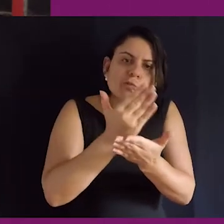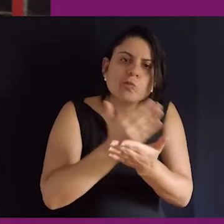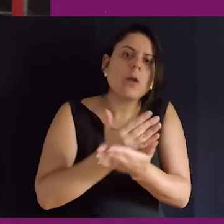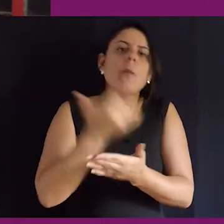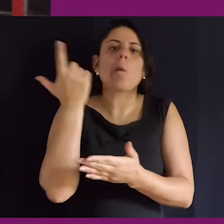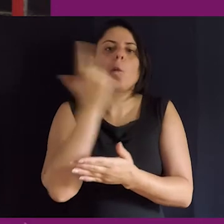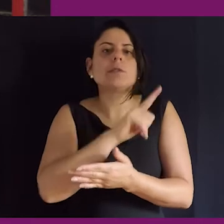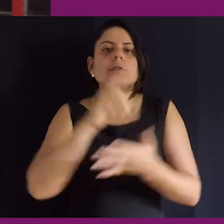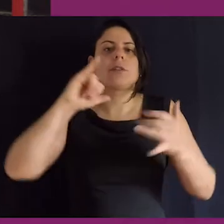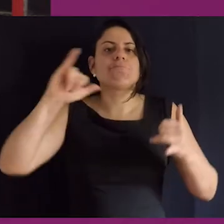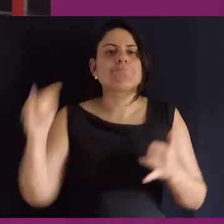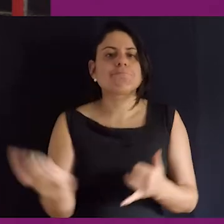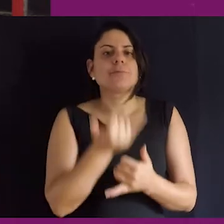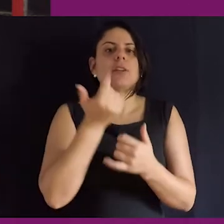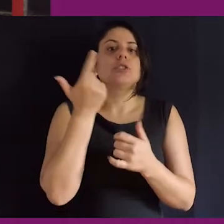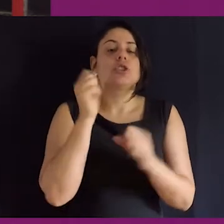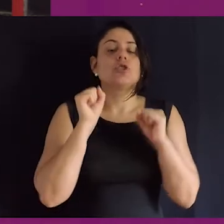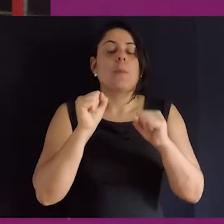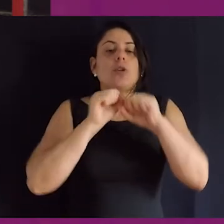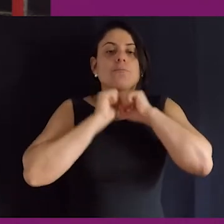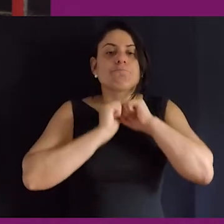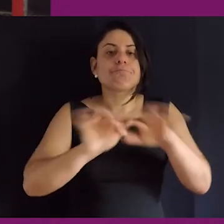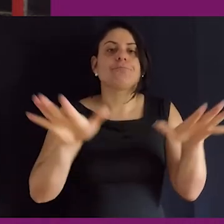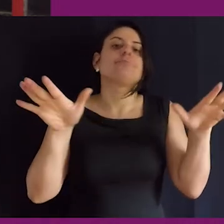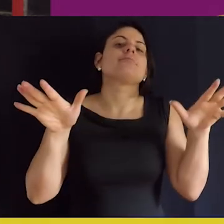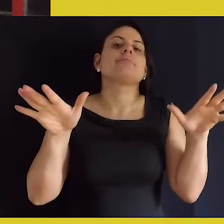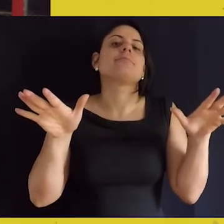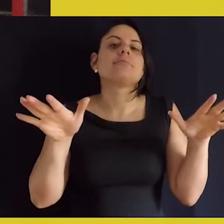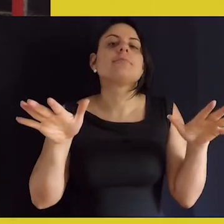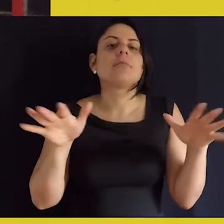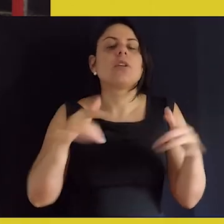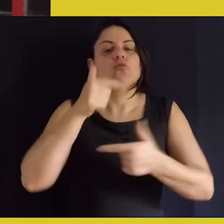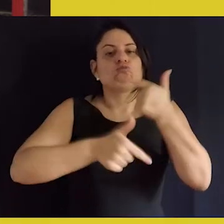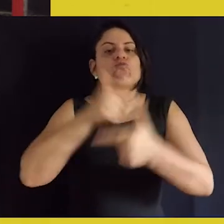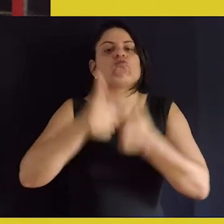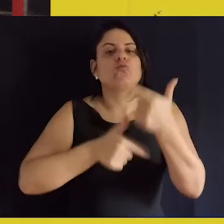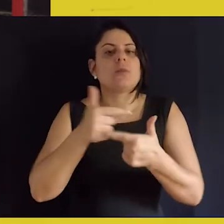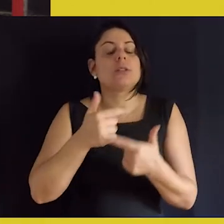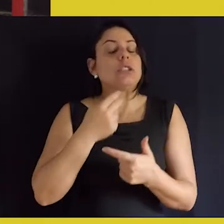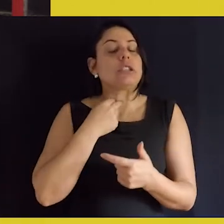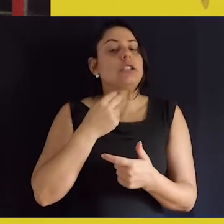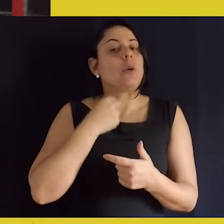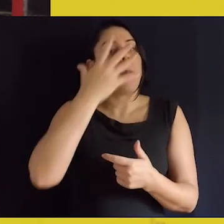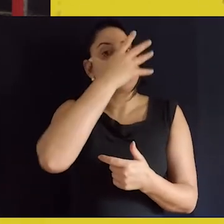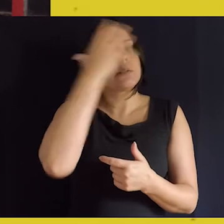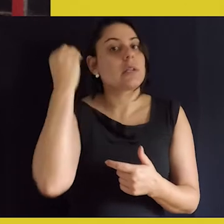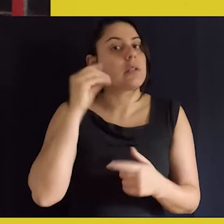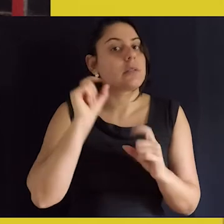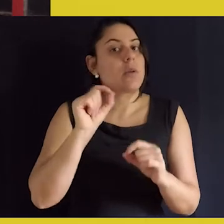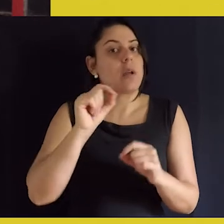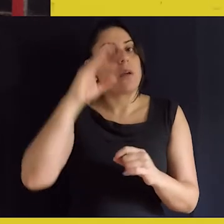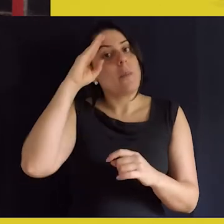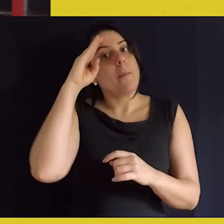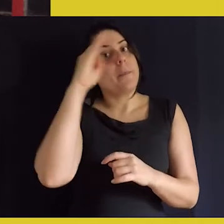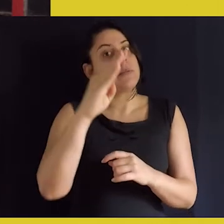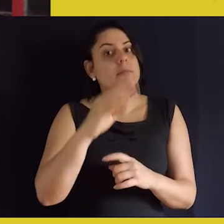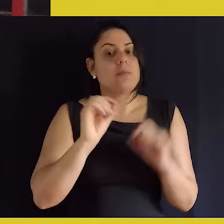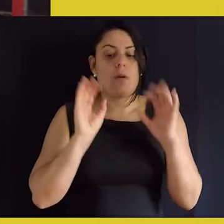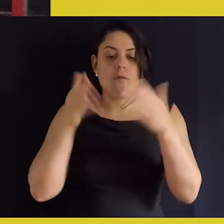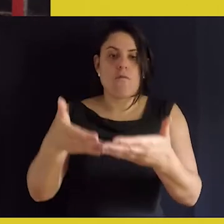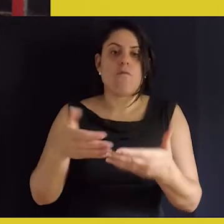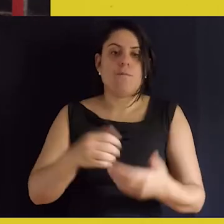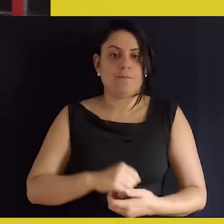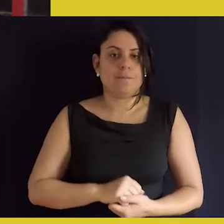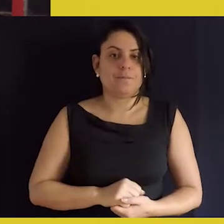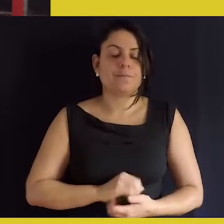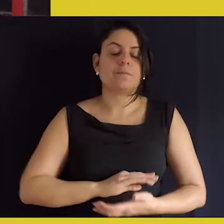aproveitados para que a gente possa expandir a nossa área de atuação, né. A gente não pode esquecer quem são os nossos